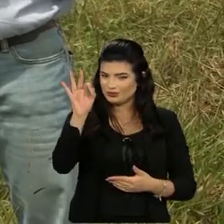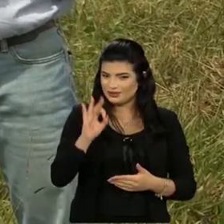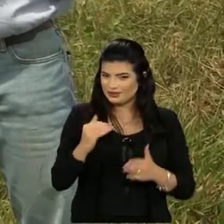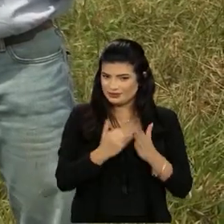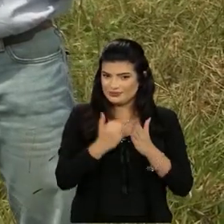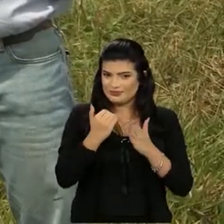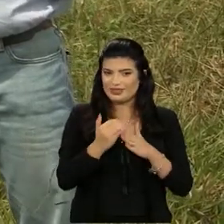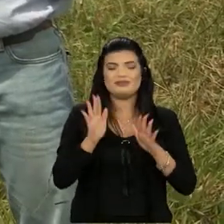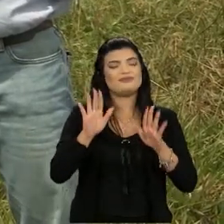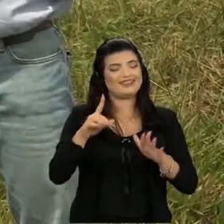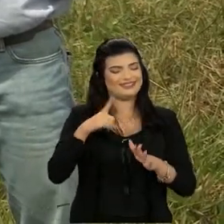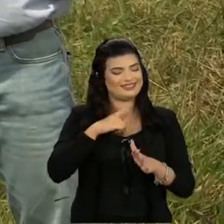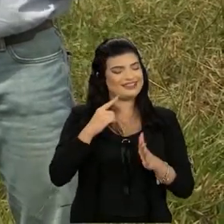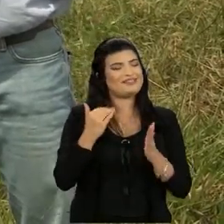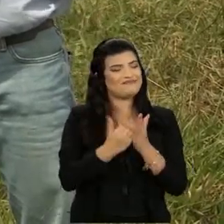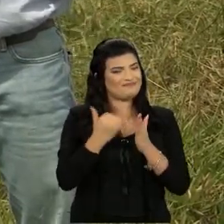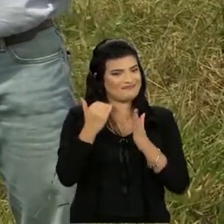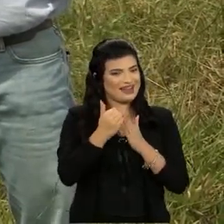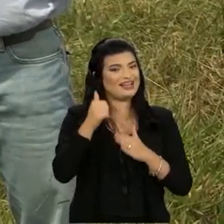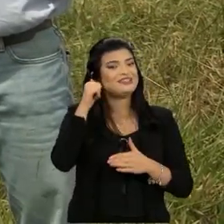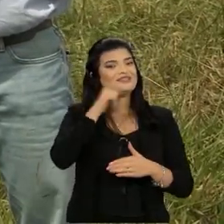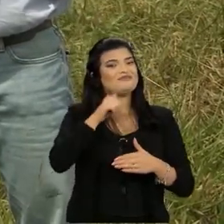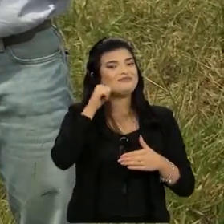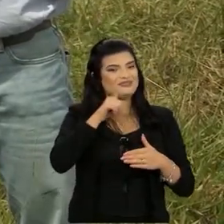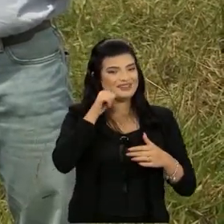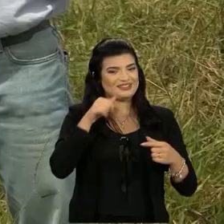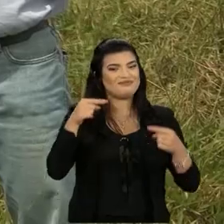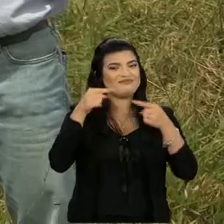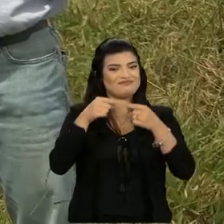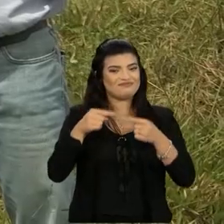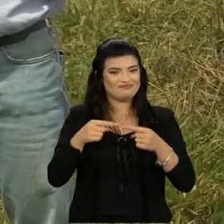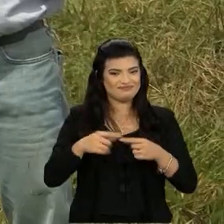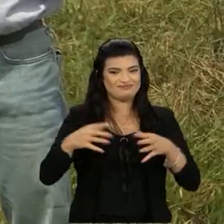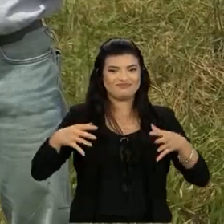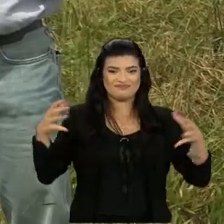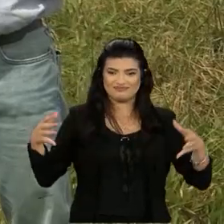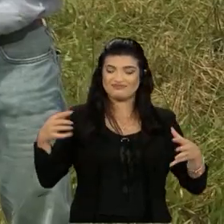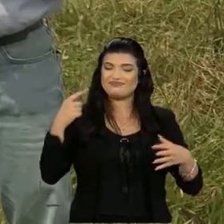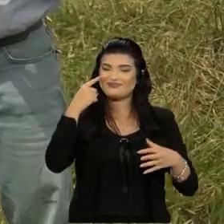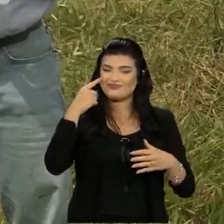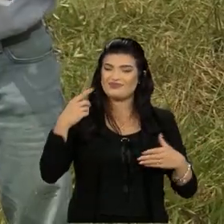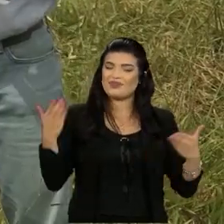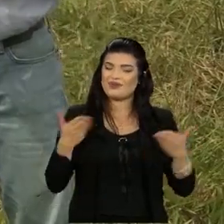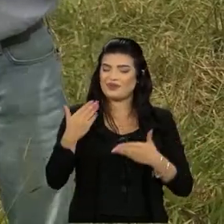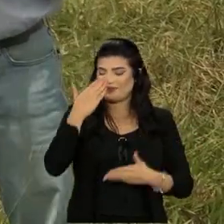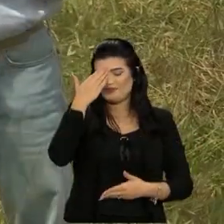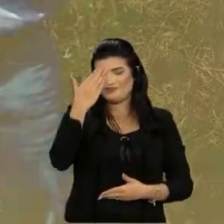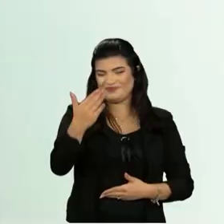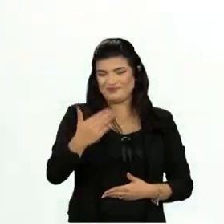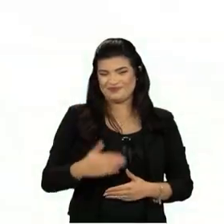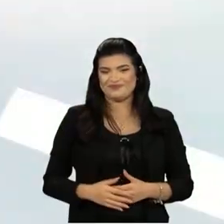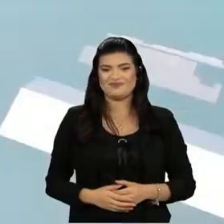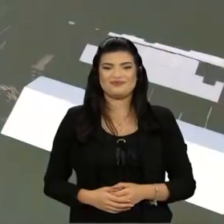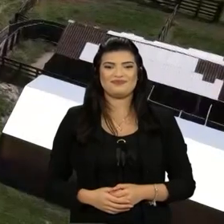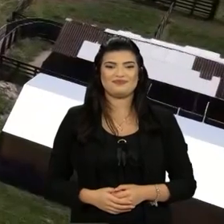mas cabe mais firme. Vamos ver onde é que essa conta vai nos levar. Por enquanto, obrigado, Gustavo. Valeu.